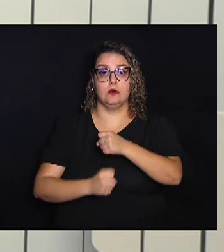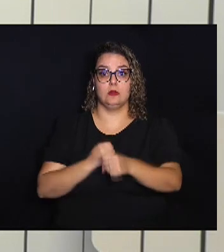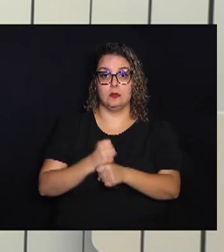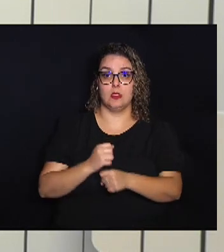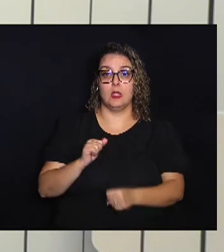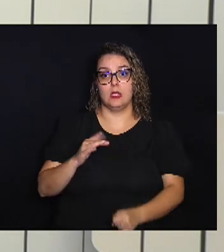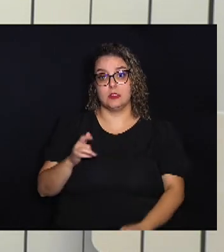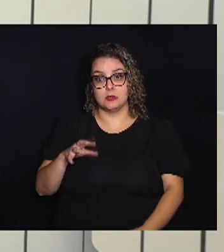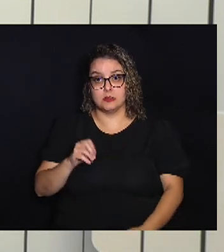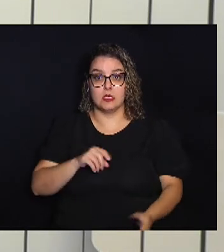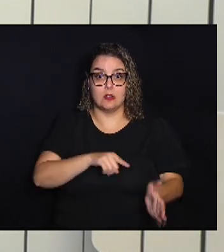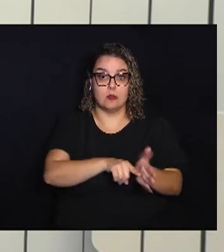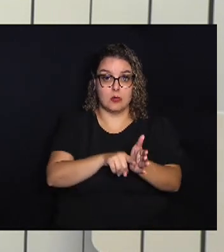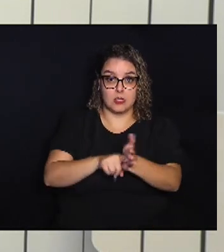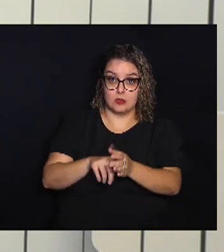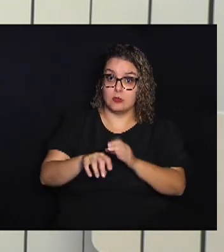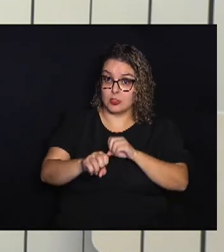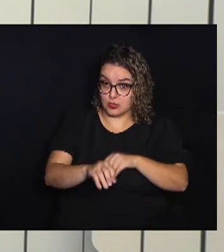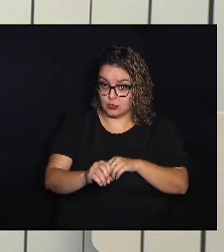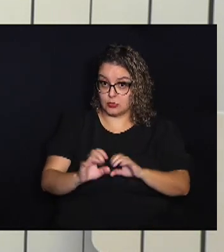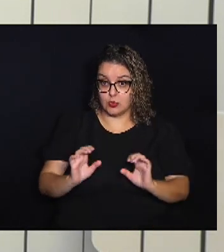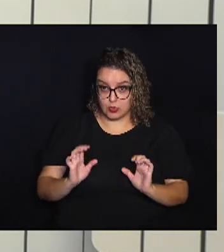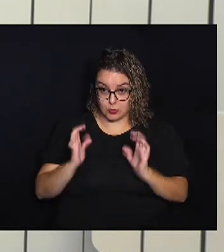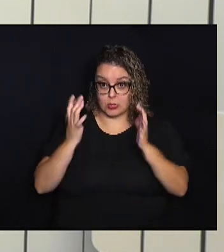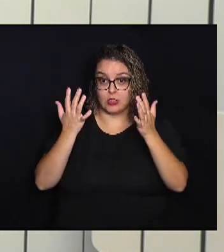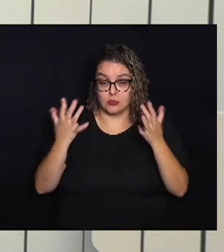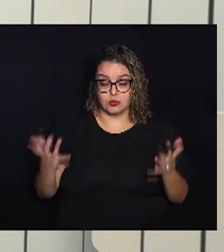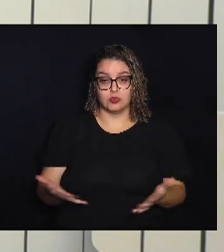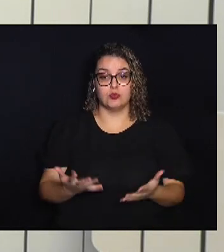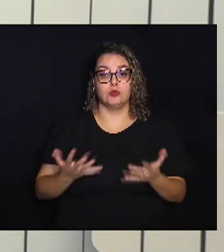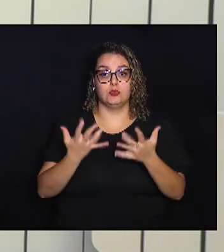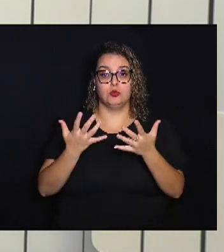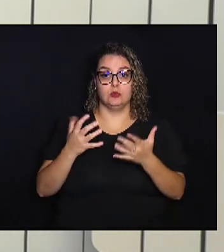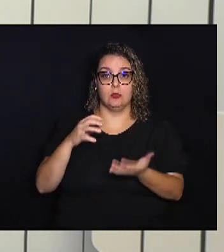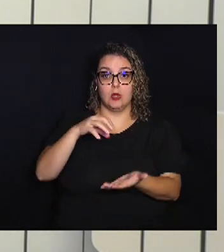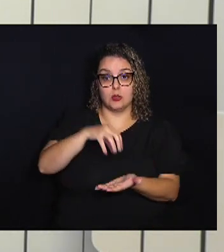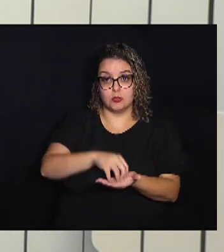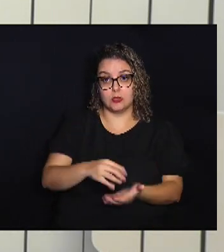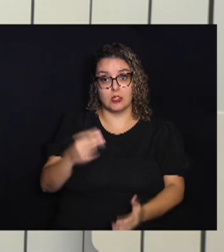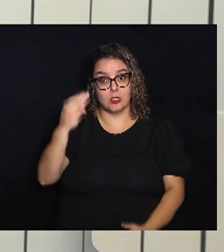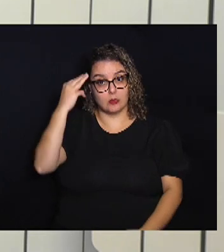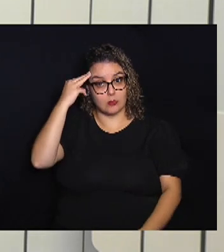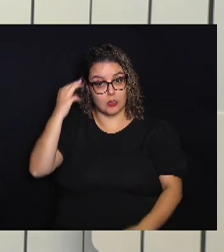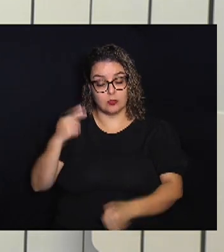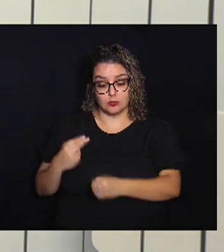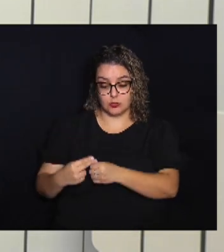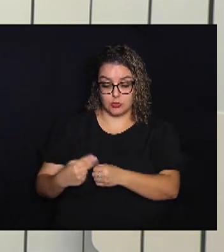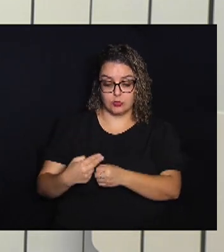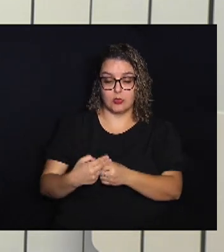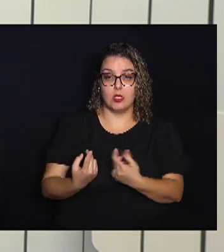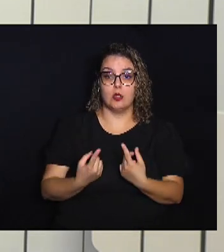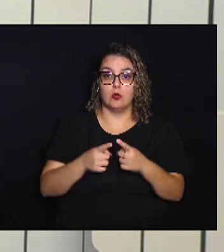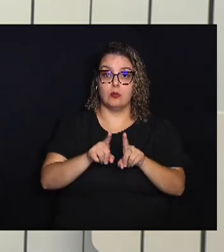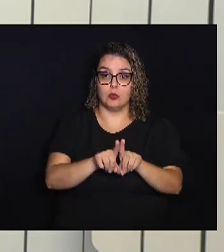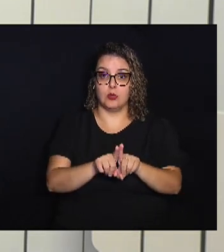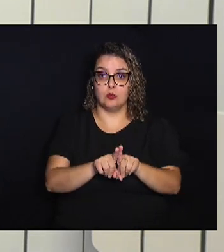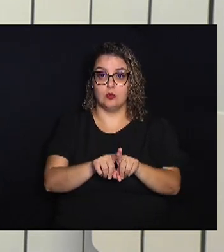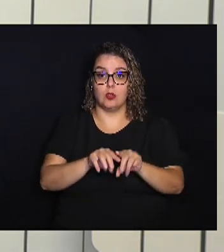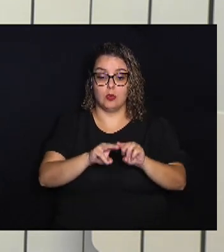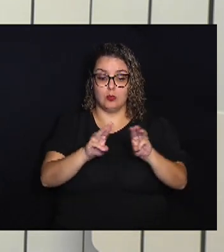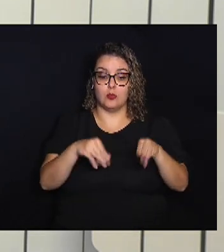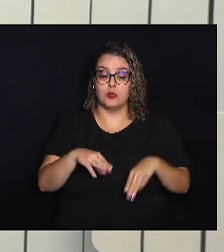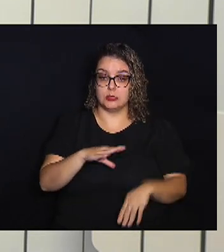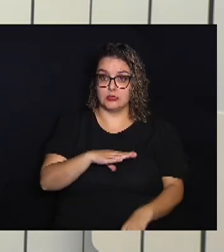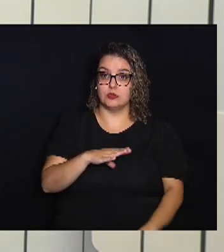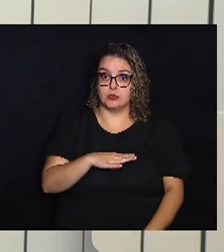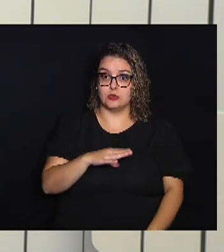Pesquisa E educação O evento Foi promovido Pelo Centro De Memória Unicamp Em parceria Com o Museu Da Cidade